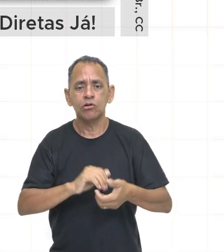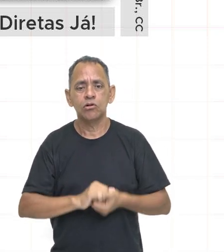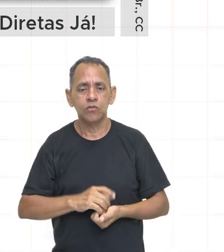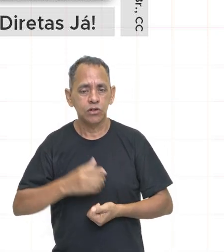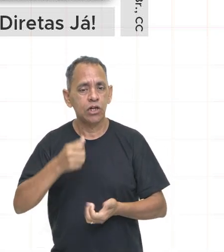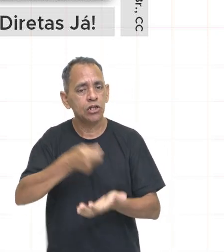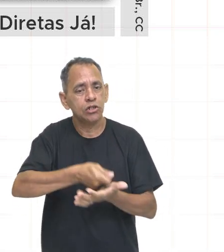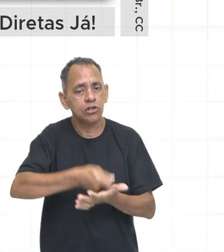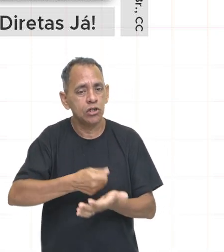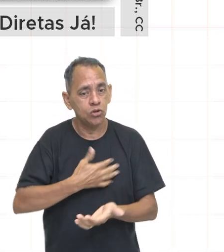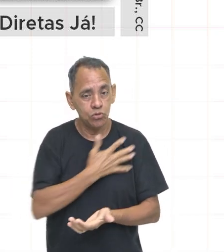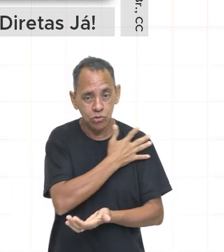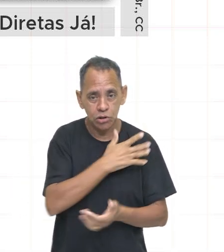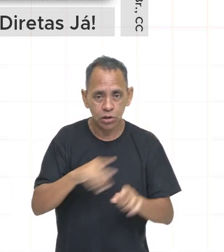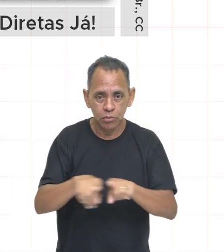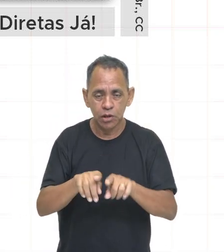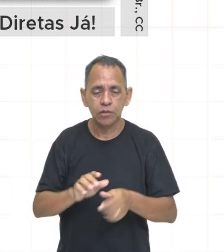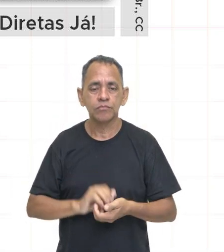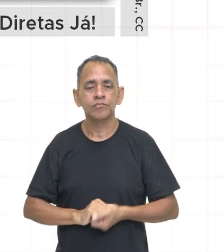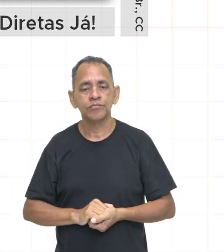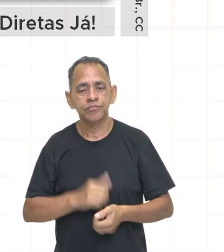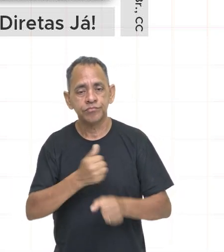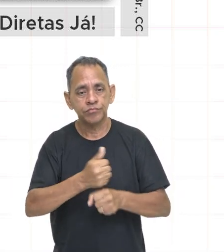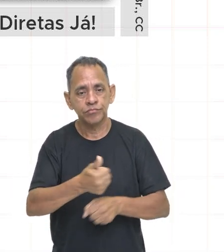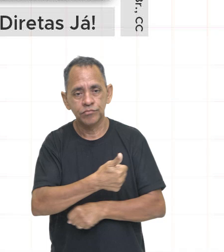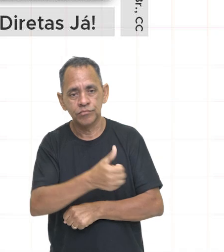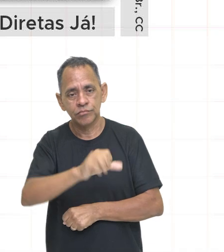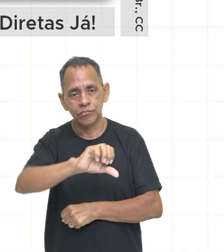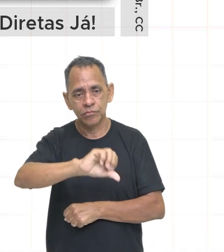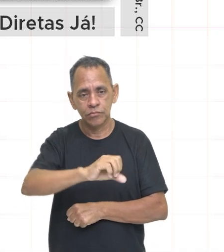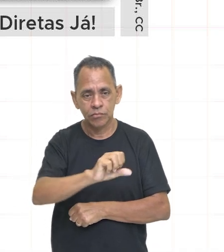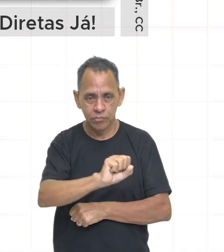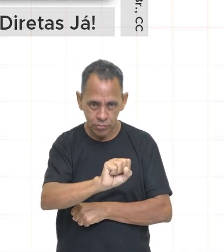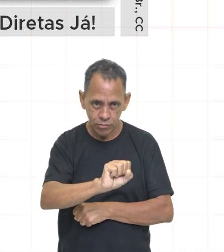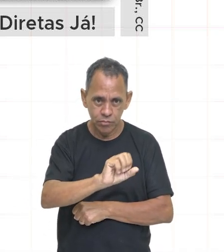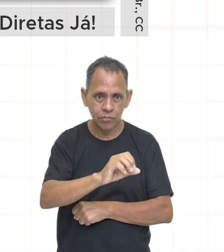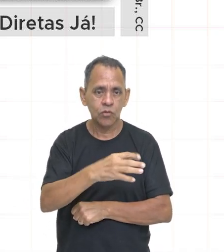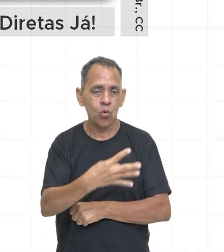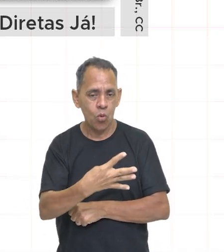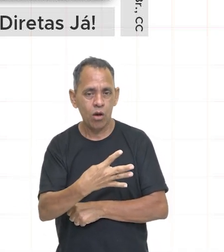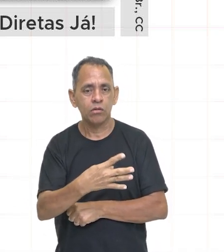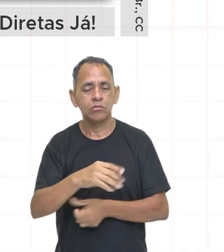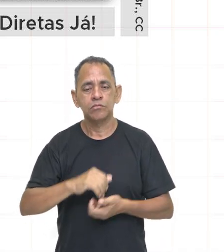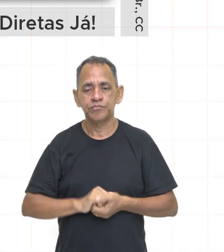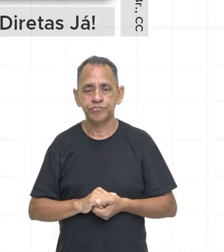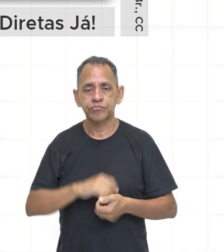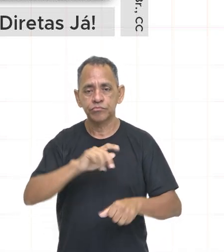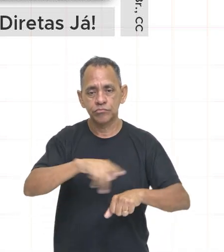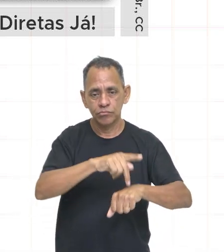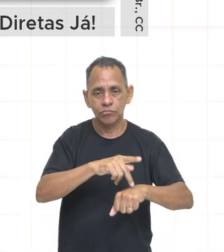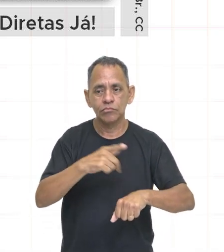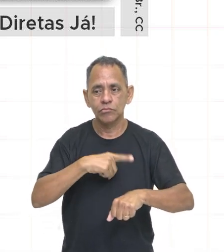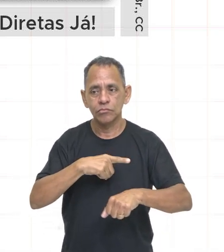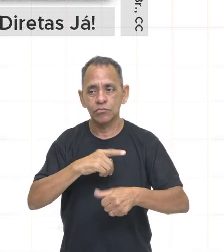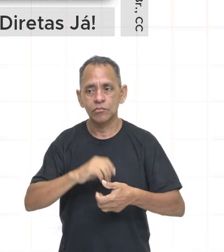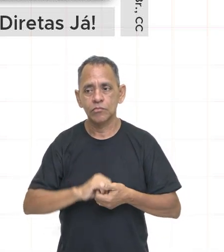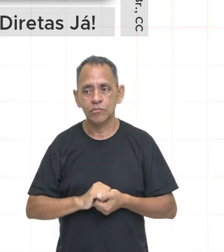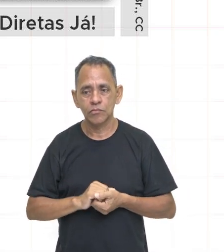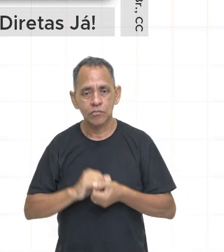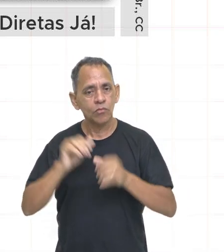Em 1984, o país foi varrido pelo que ficou conhecido como Movimento das Diretas Já.